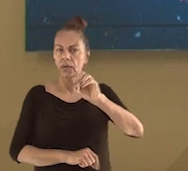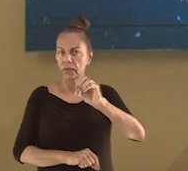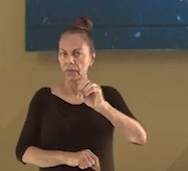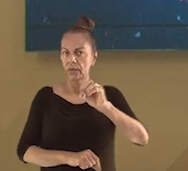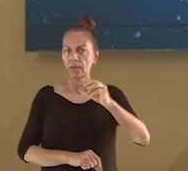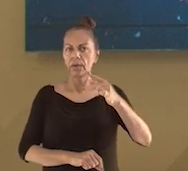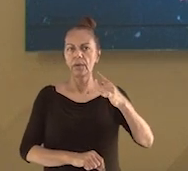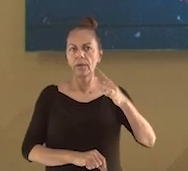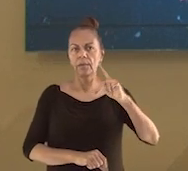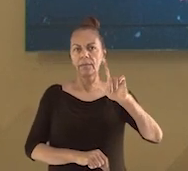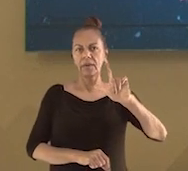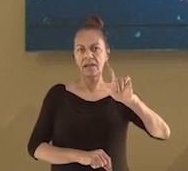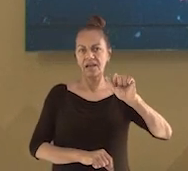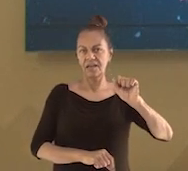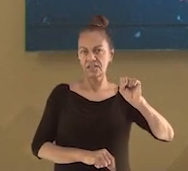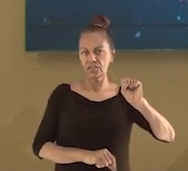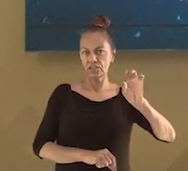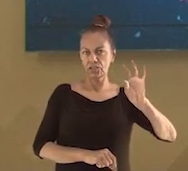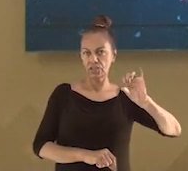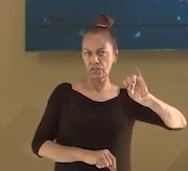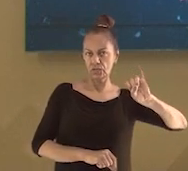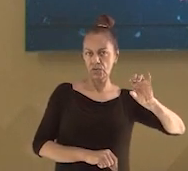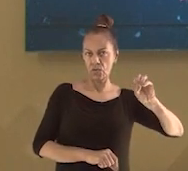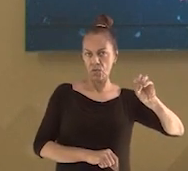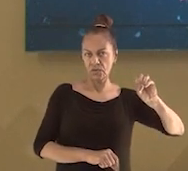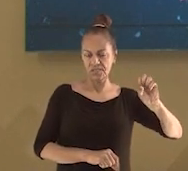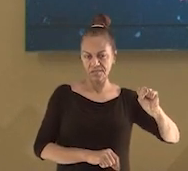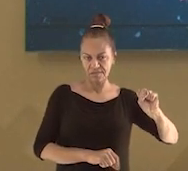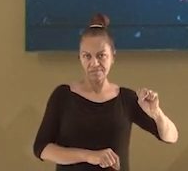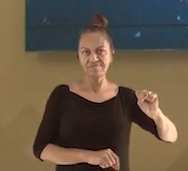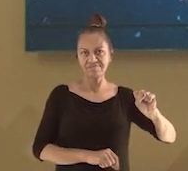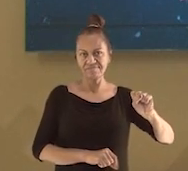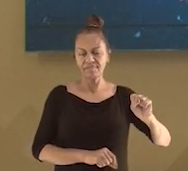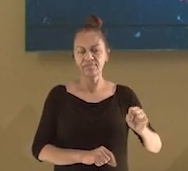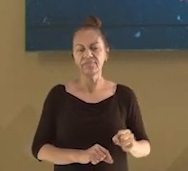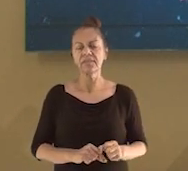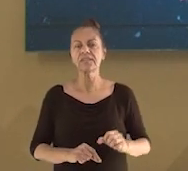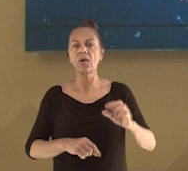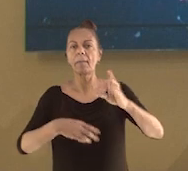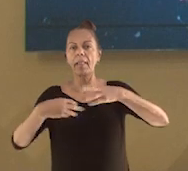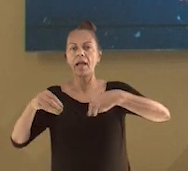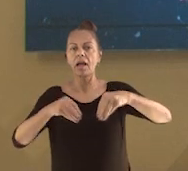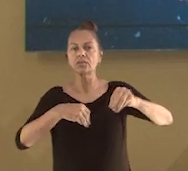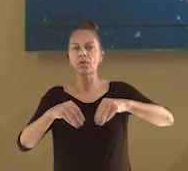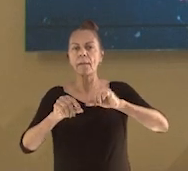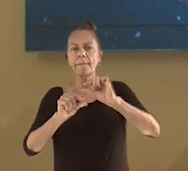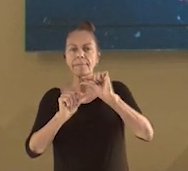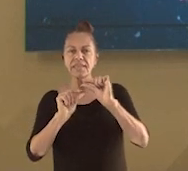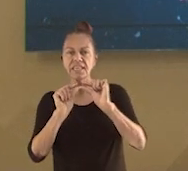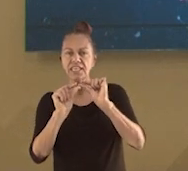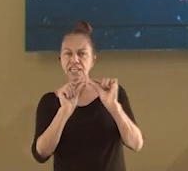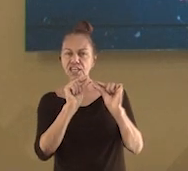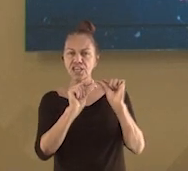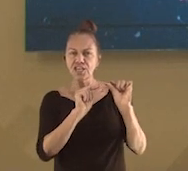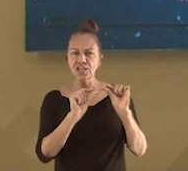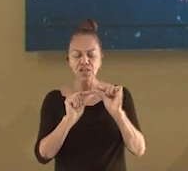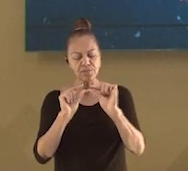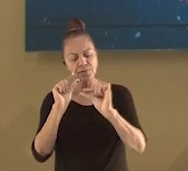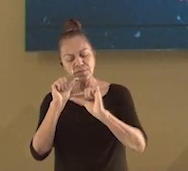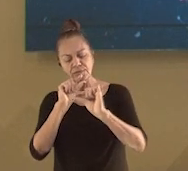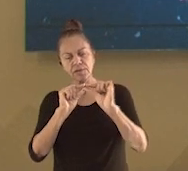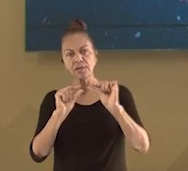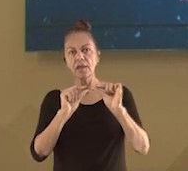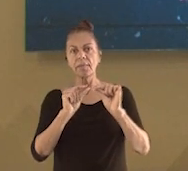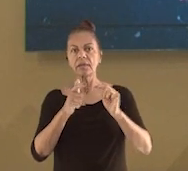microplásticos. A cada ano, com o aumento da poluição por plástico nos oceanos,